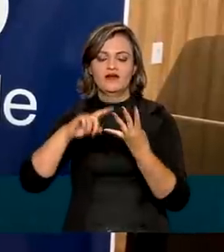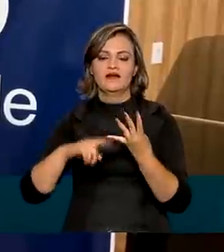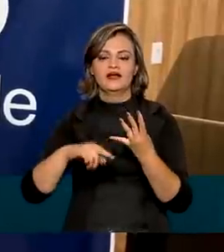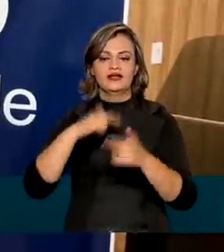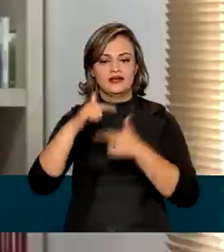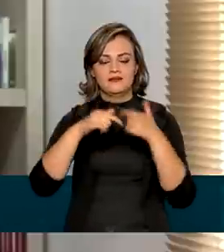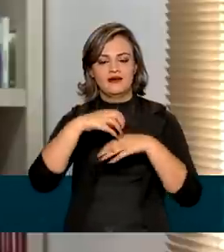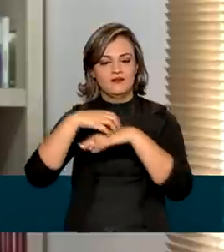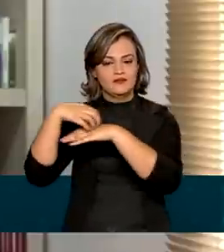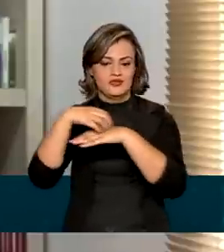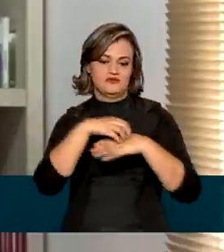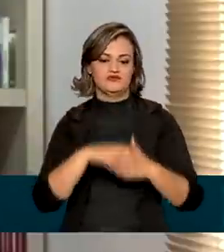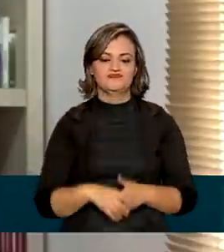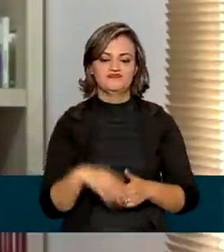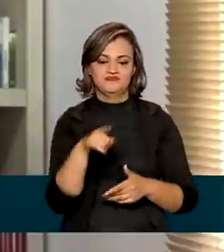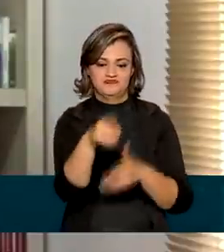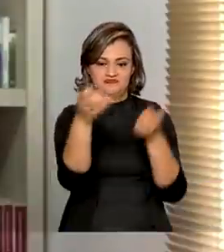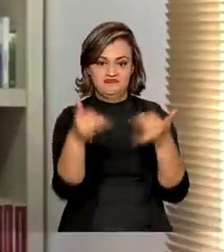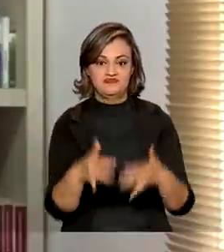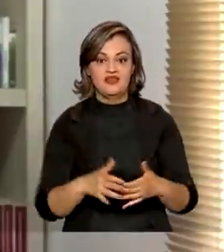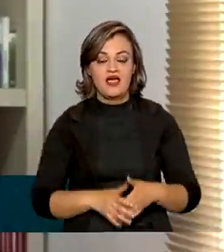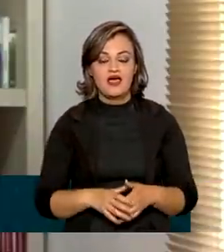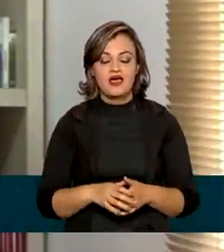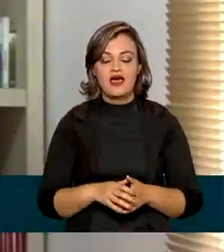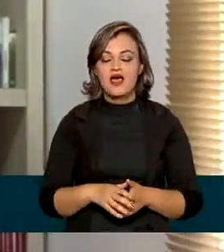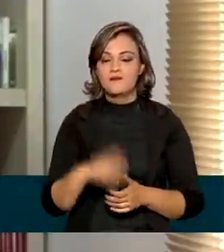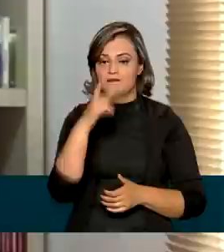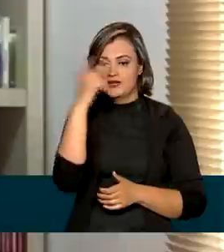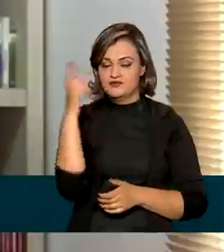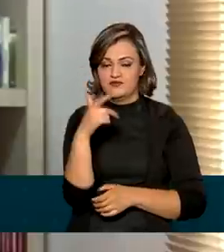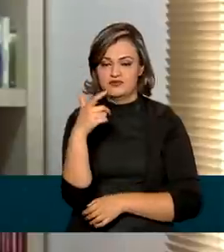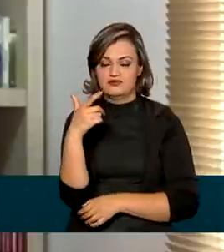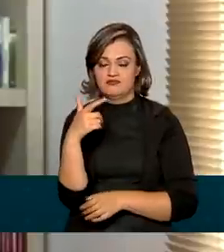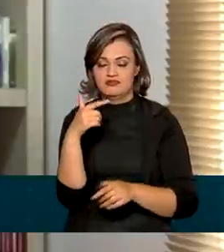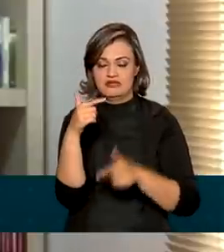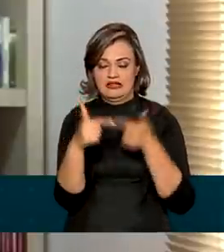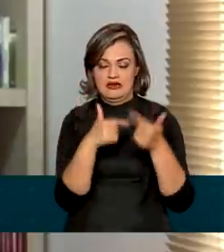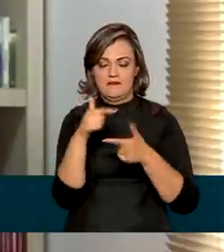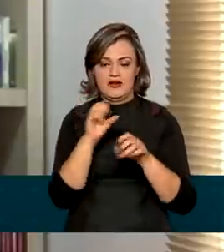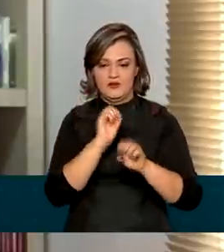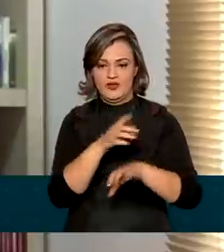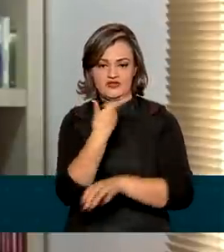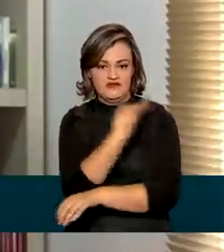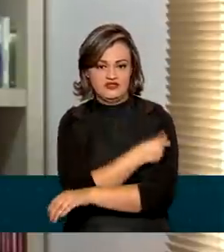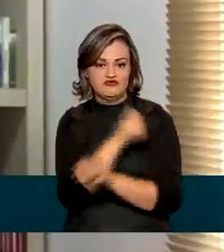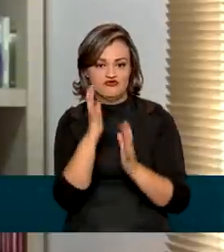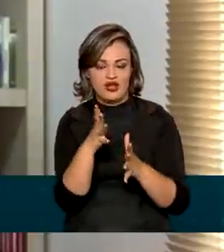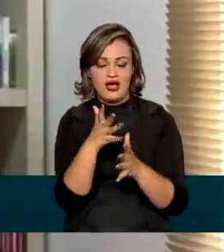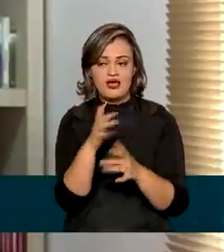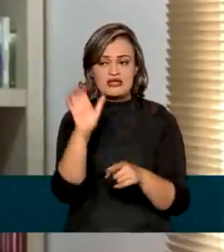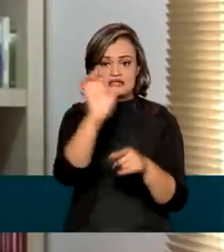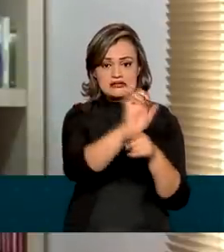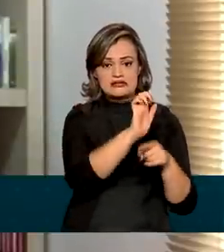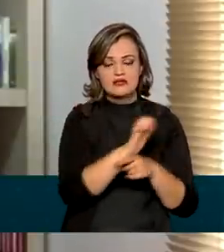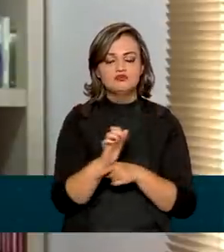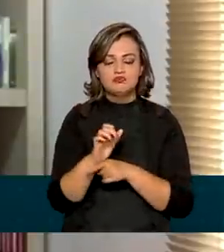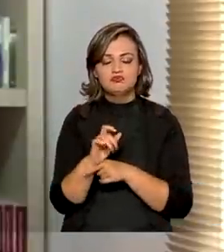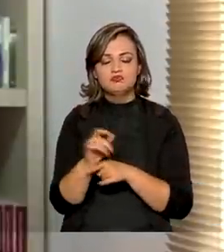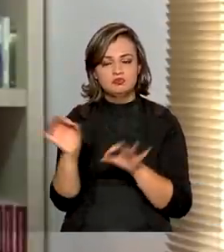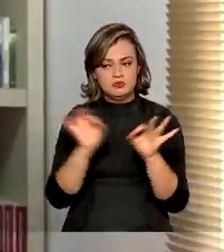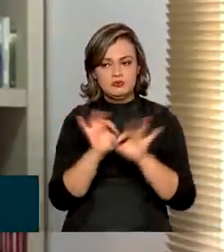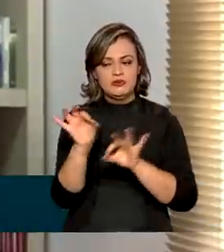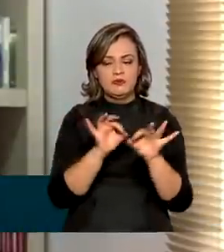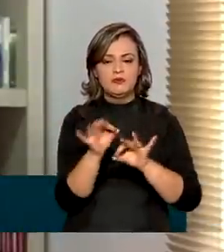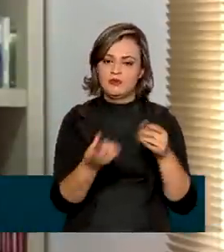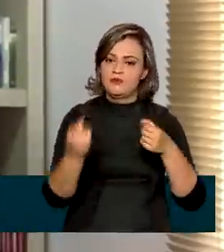trabalha no transporte. Com o avanço da vacinação dos profissionais da educação, muitos estados têm se preparado para o